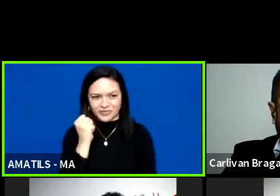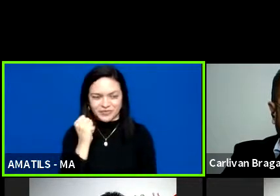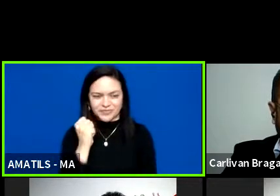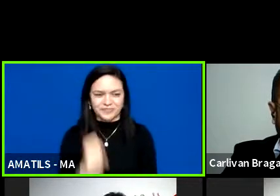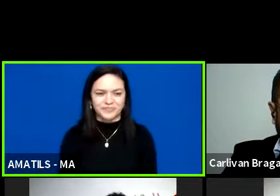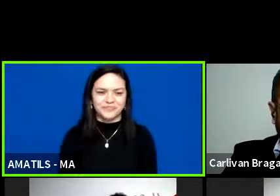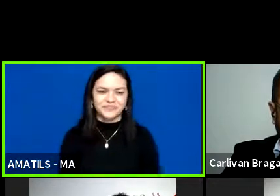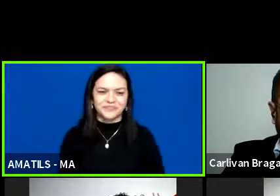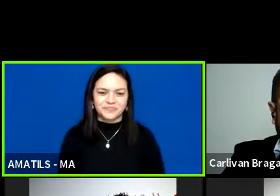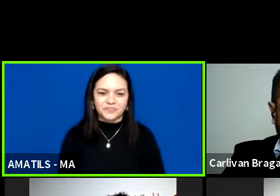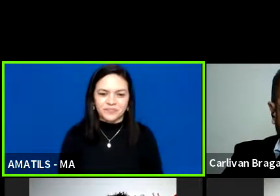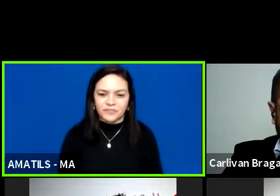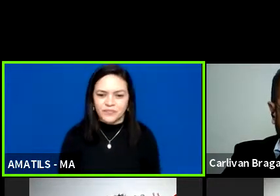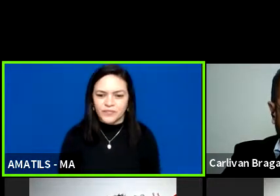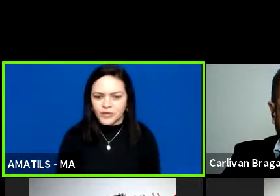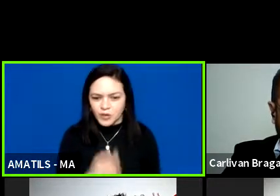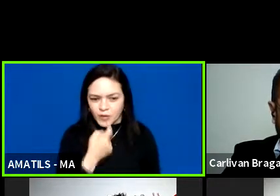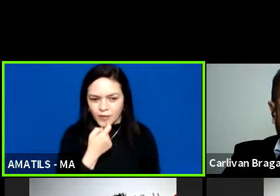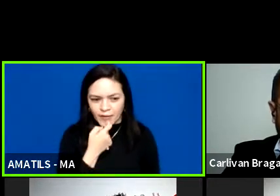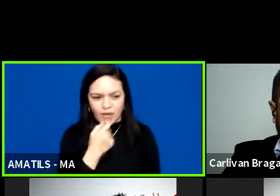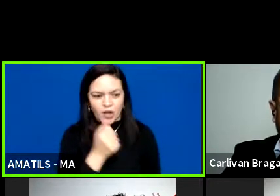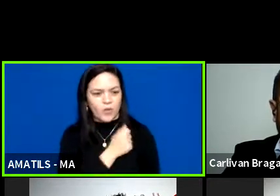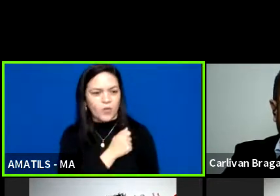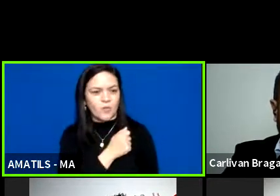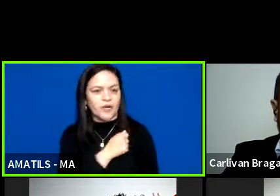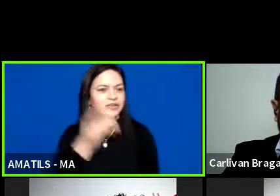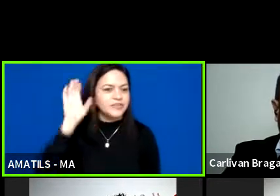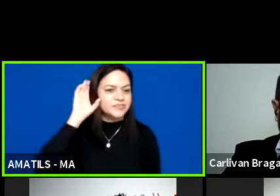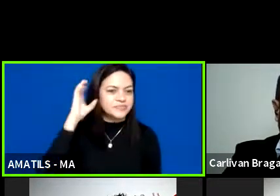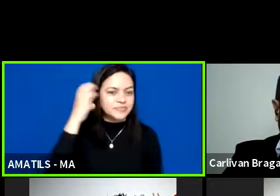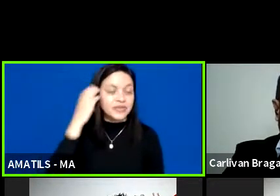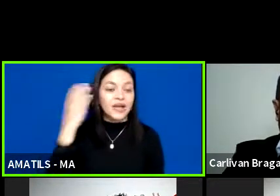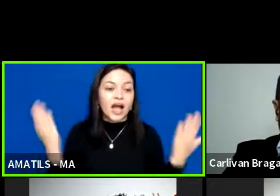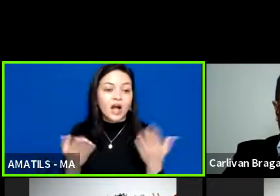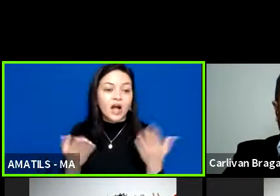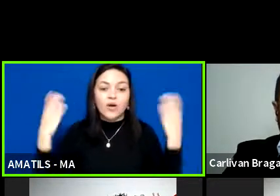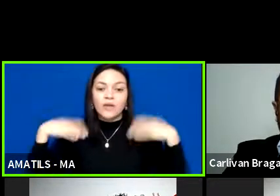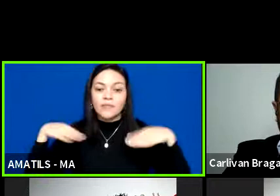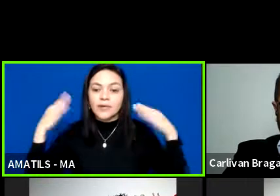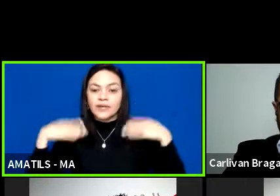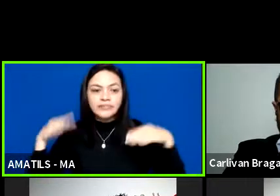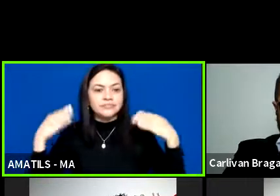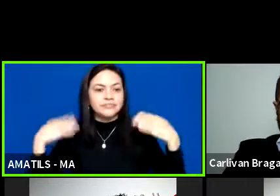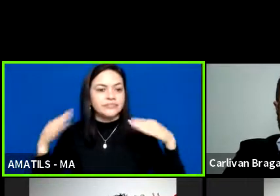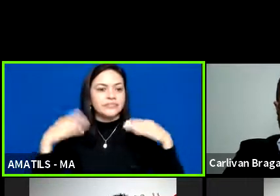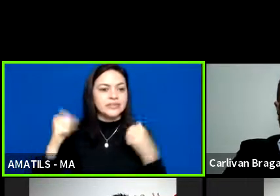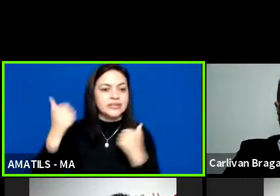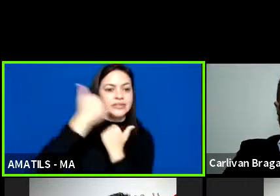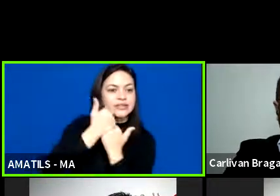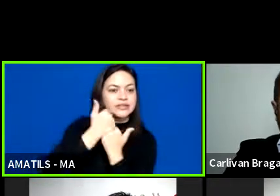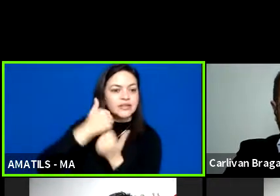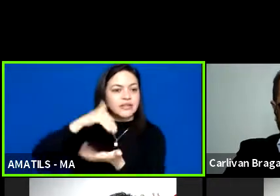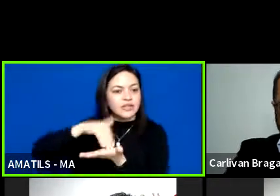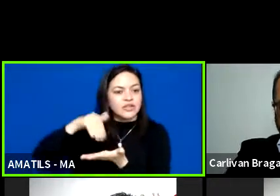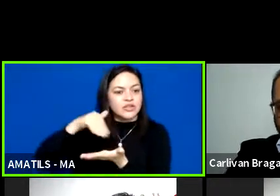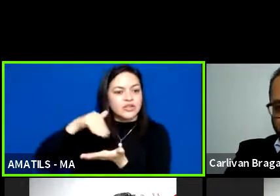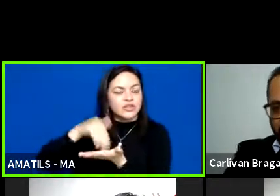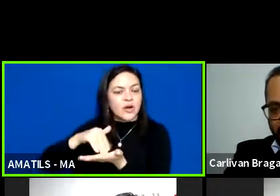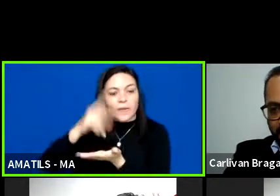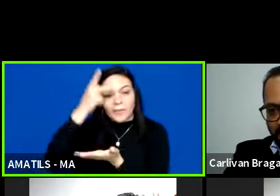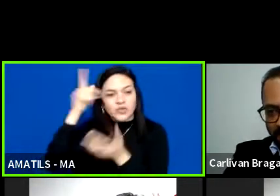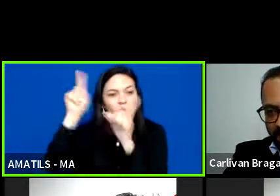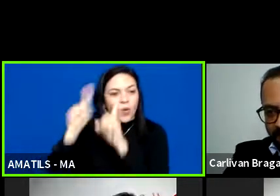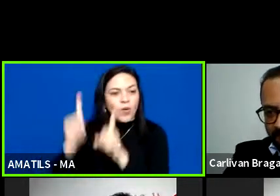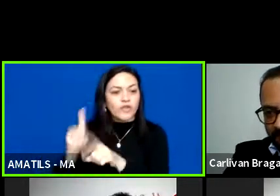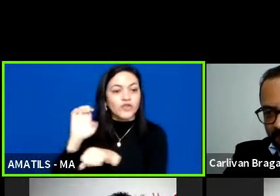Beleza, companheiro. Carlinha Braga. Beatriz Carvalho, que é a secretária de junta da Secretaria da Pessoa com Deficiência